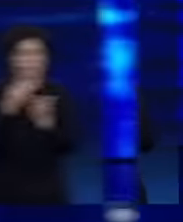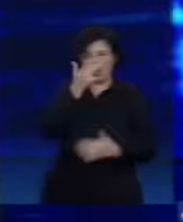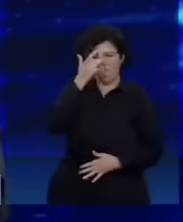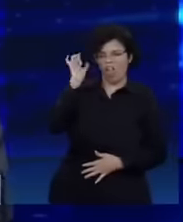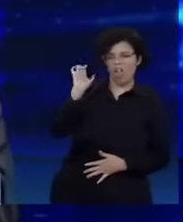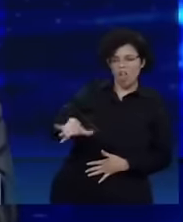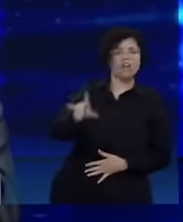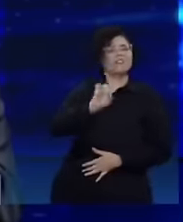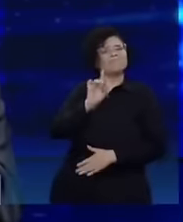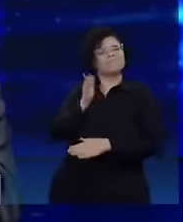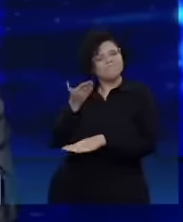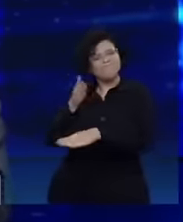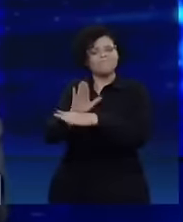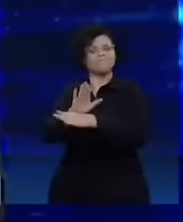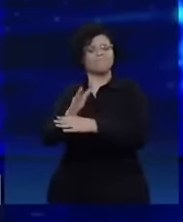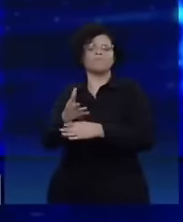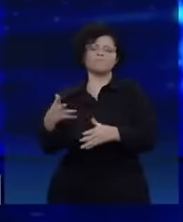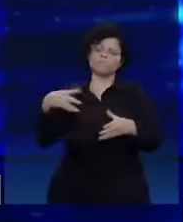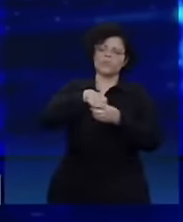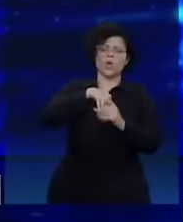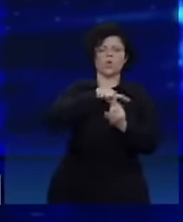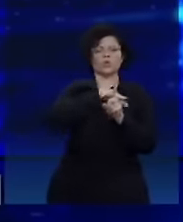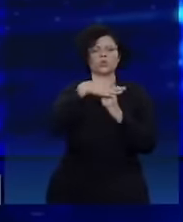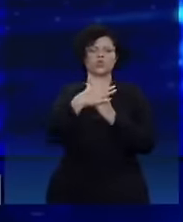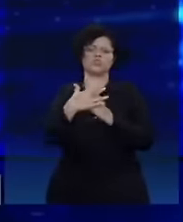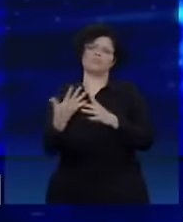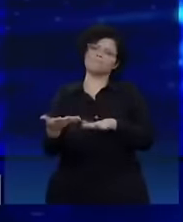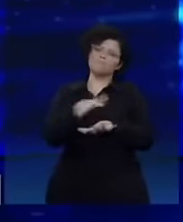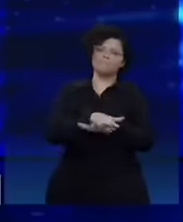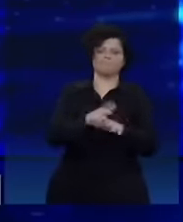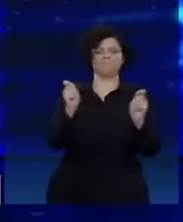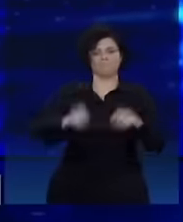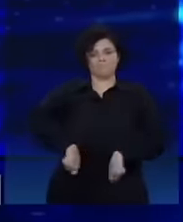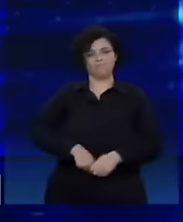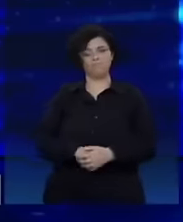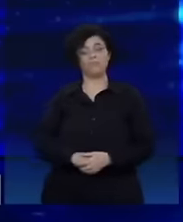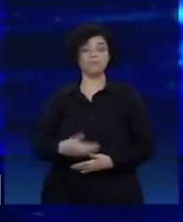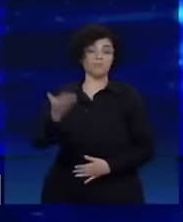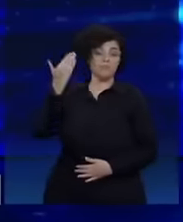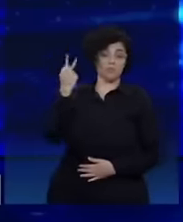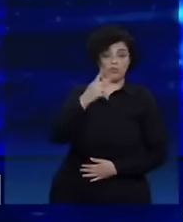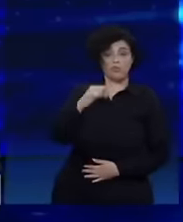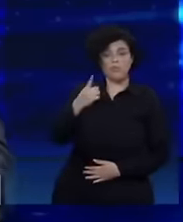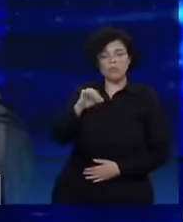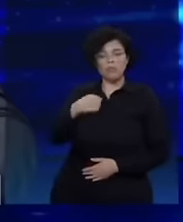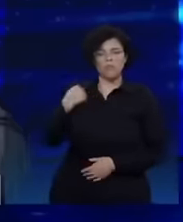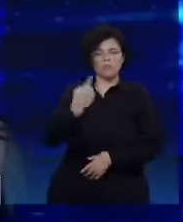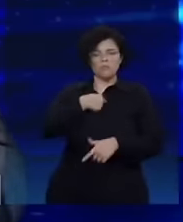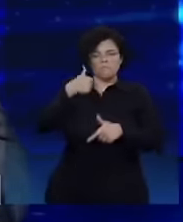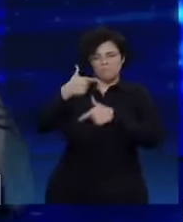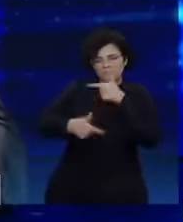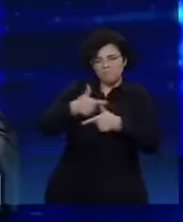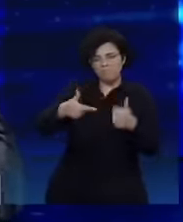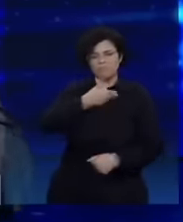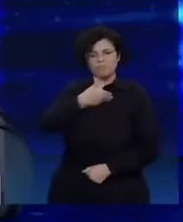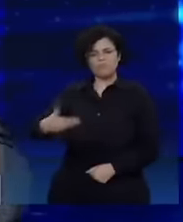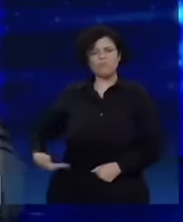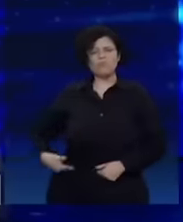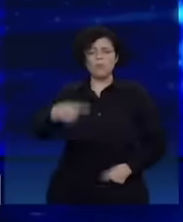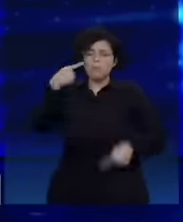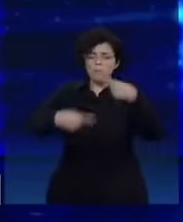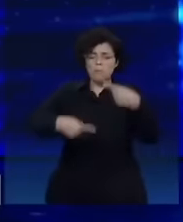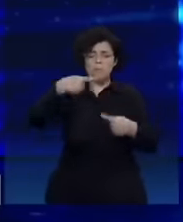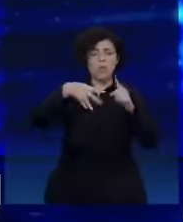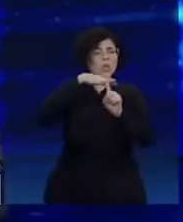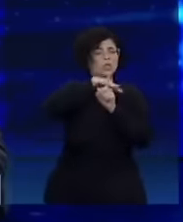Quando eu governei de 2003 a 2010, nós fizemos a maior política de inclusão social que a história desse